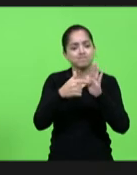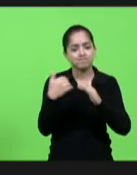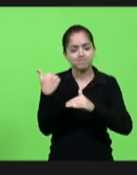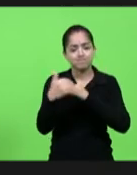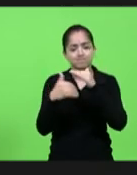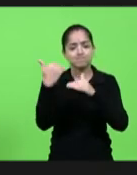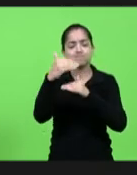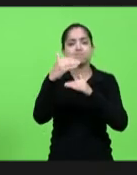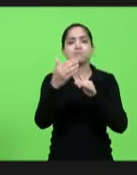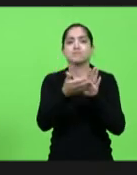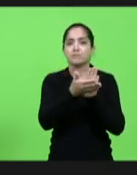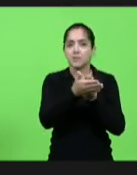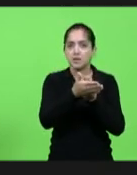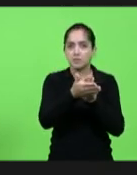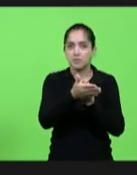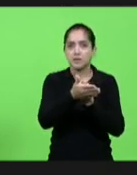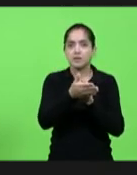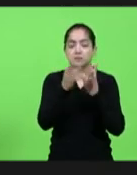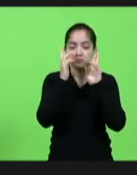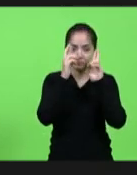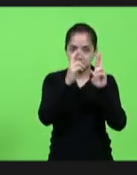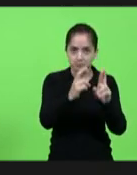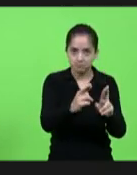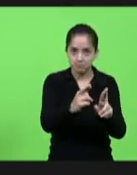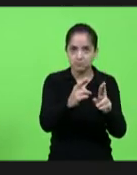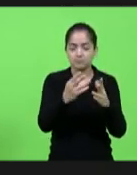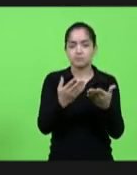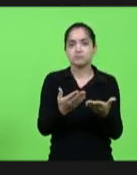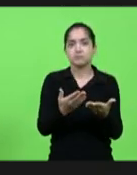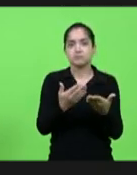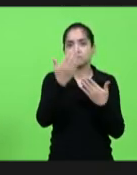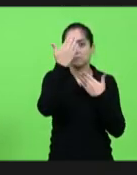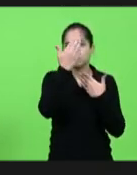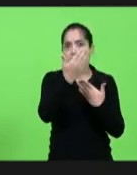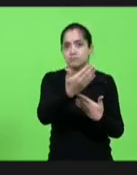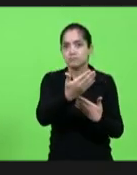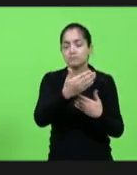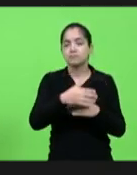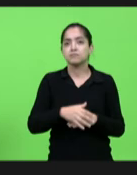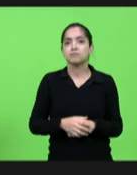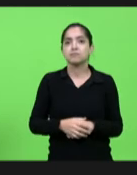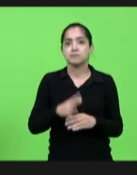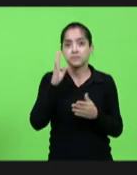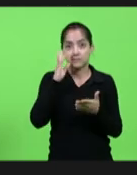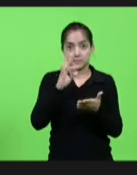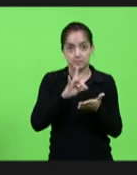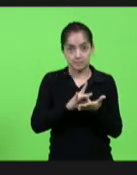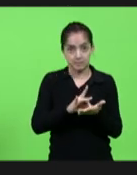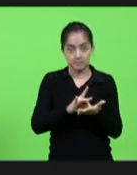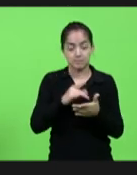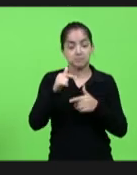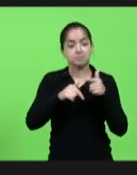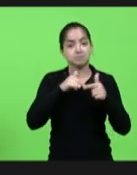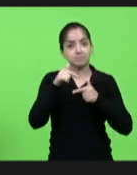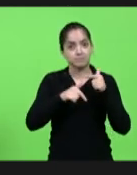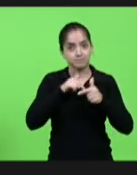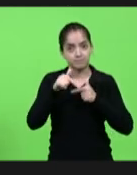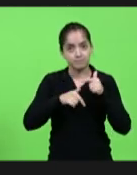parabéns tenha nosso respeito nossa gratidão nosso reconhecimento pelo trabalho